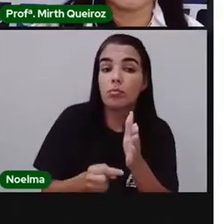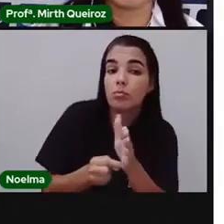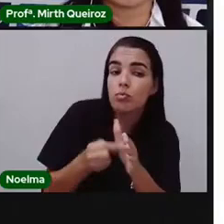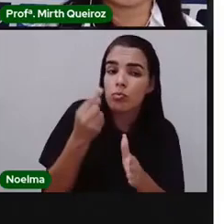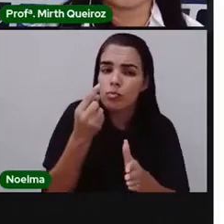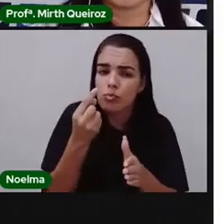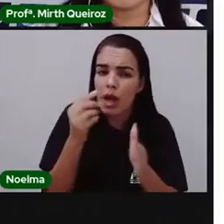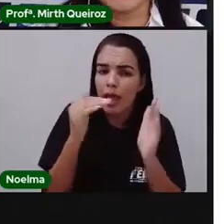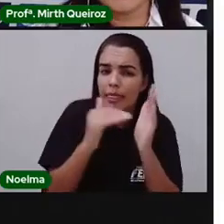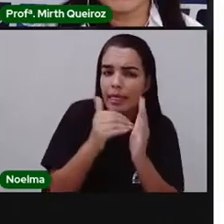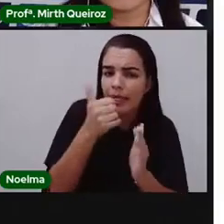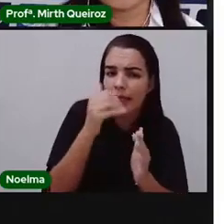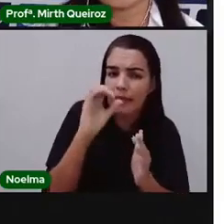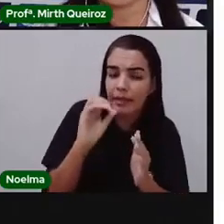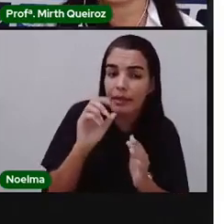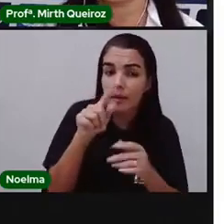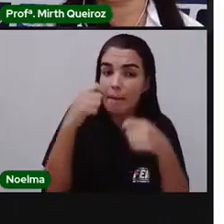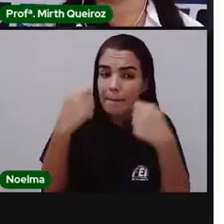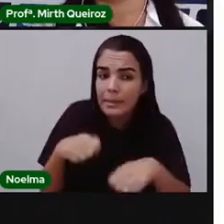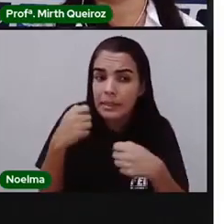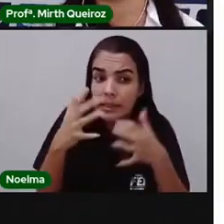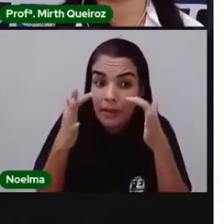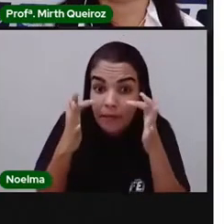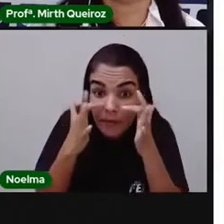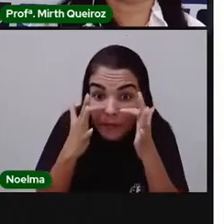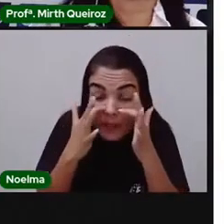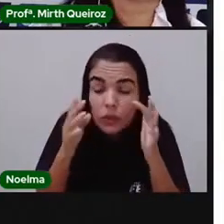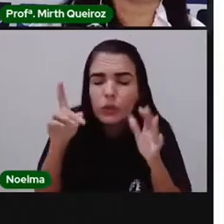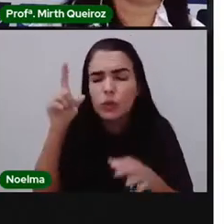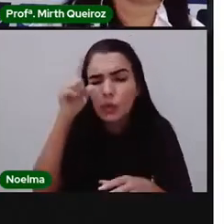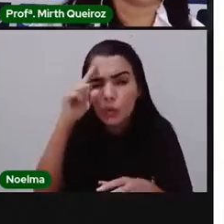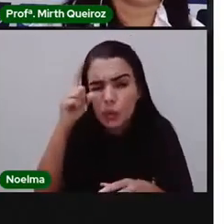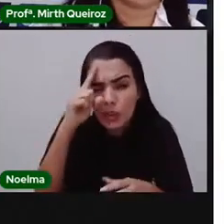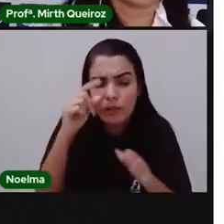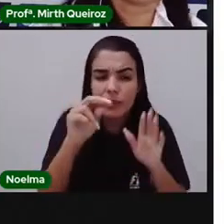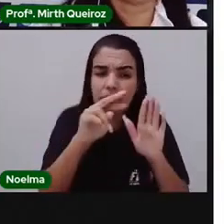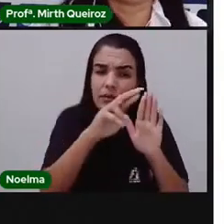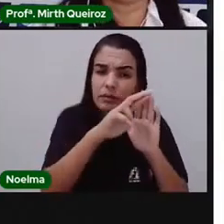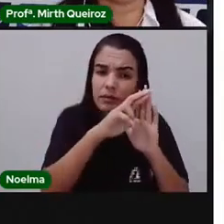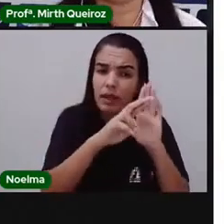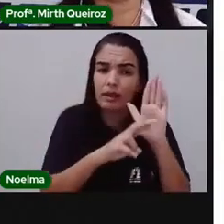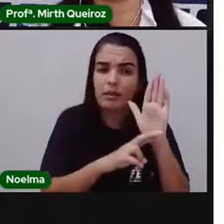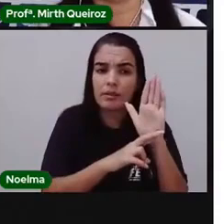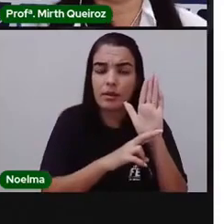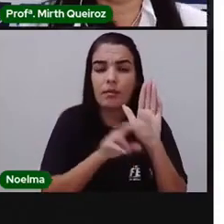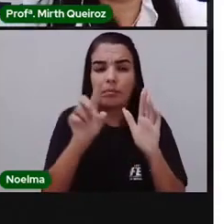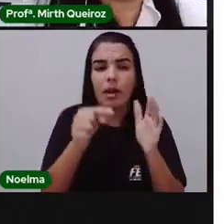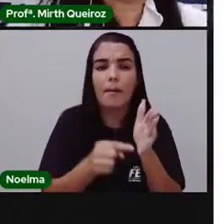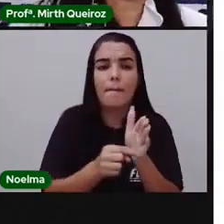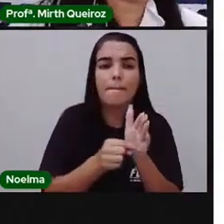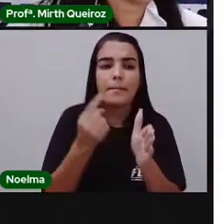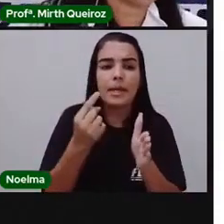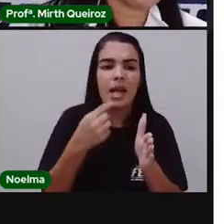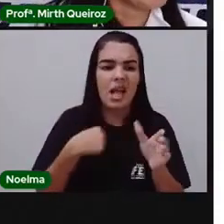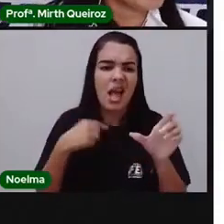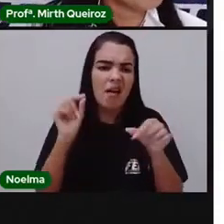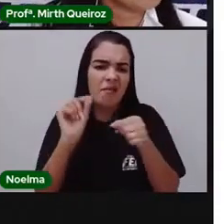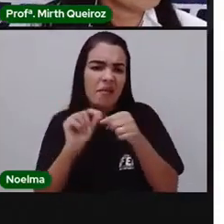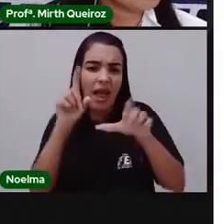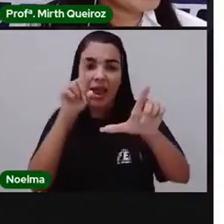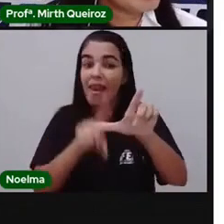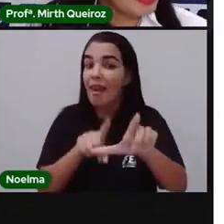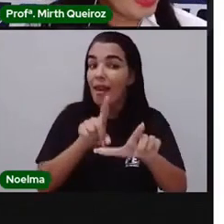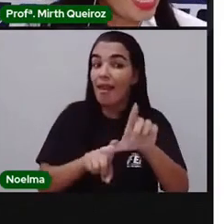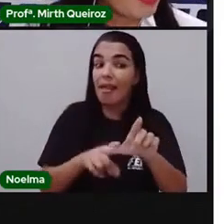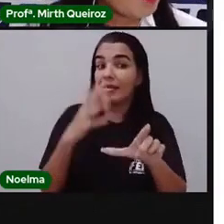ser analisados todas as vezes que vocês produzirem um texto ou um trabalho escolar. Primeira coisa, eu fiz letra bonita.